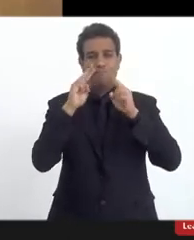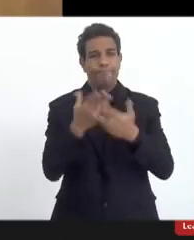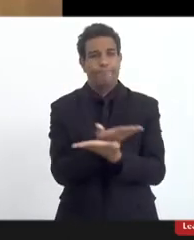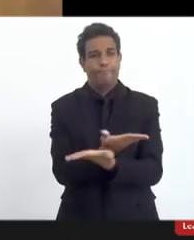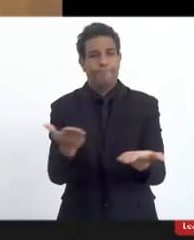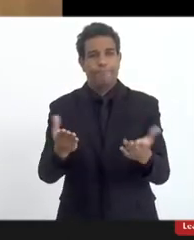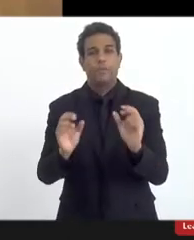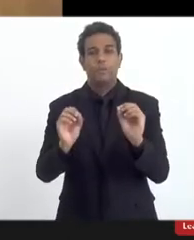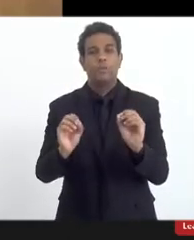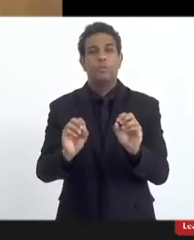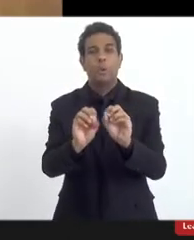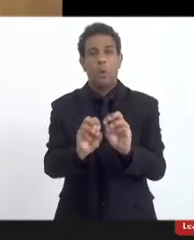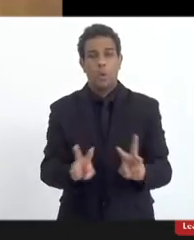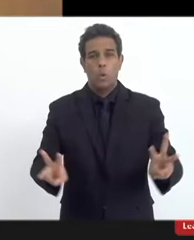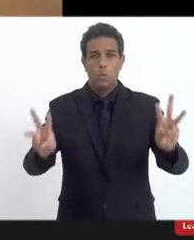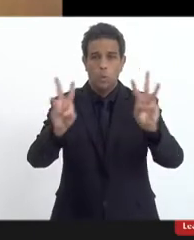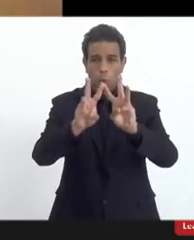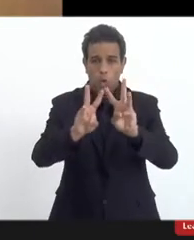a ONU